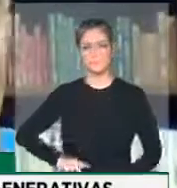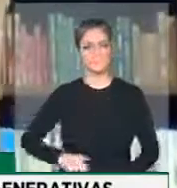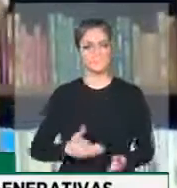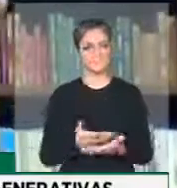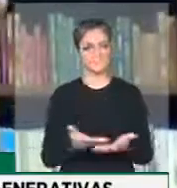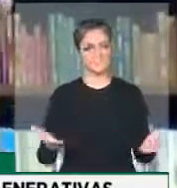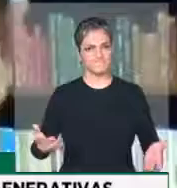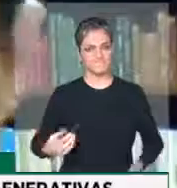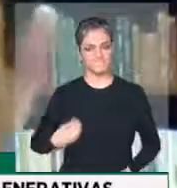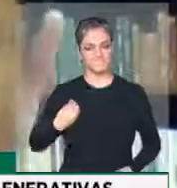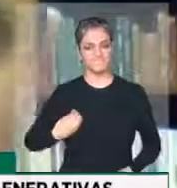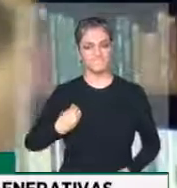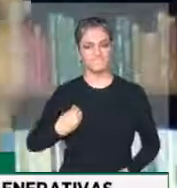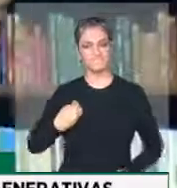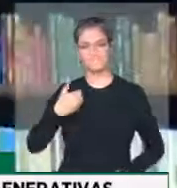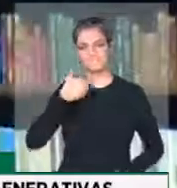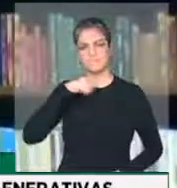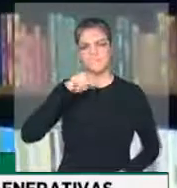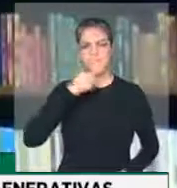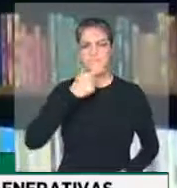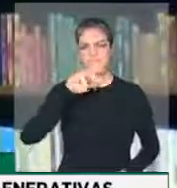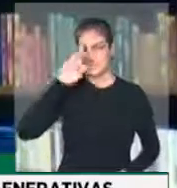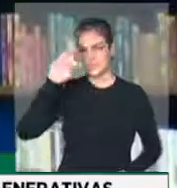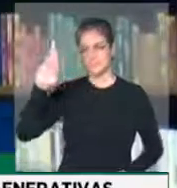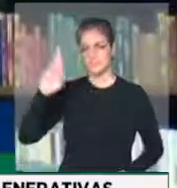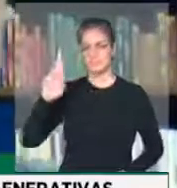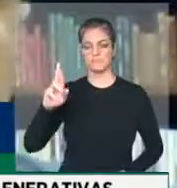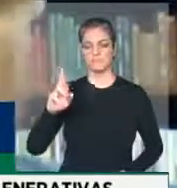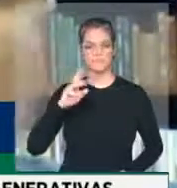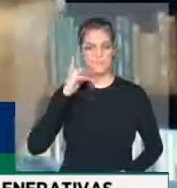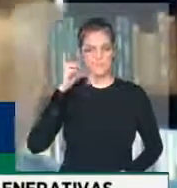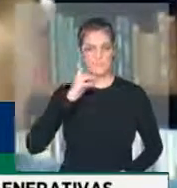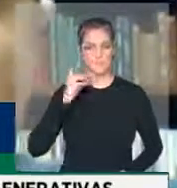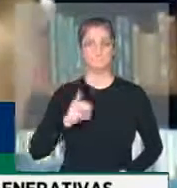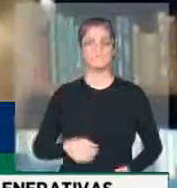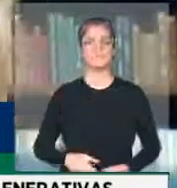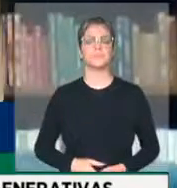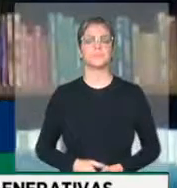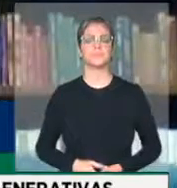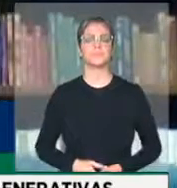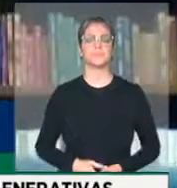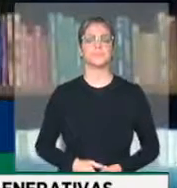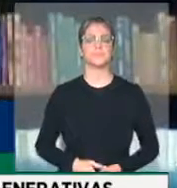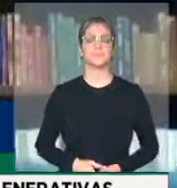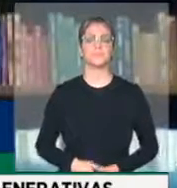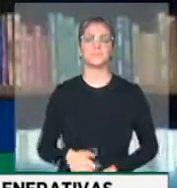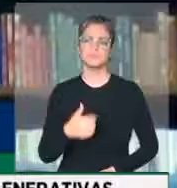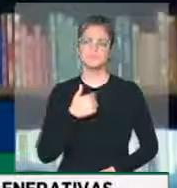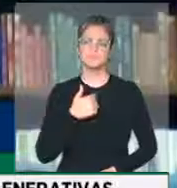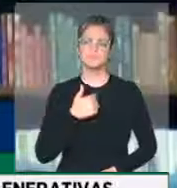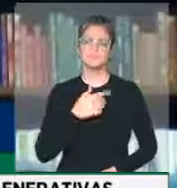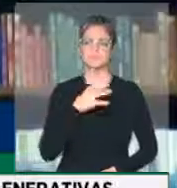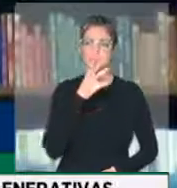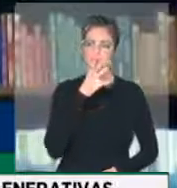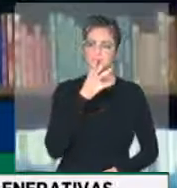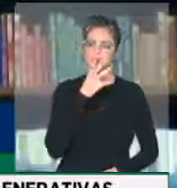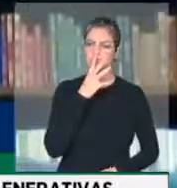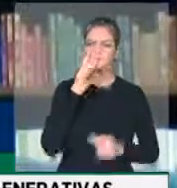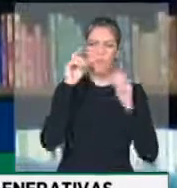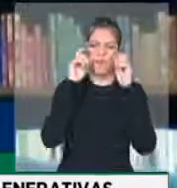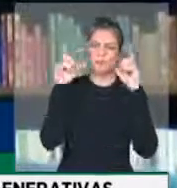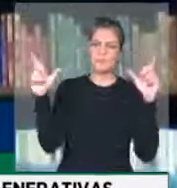senhoras e senhores parlamentares, eu ouvi com muita atenção e muito boa